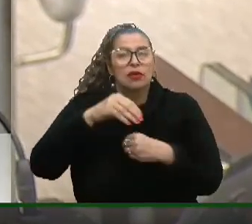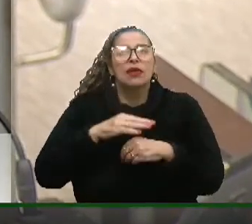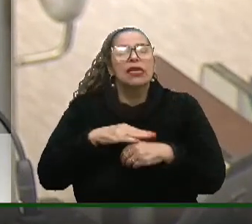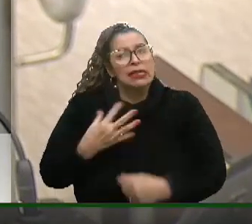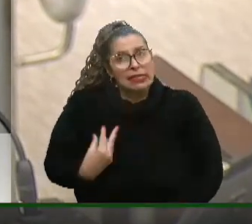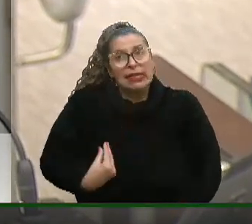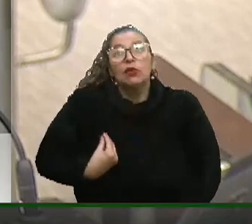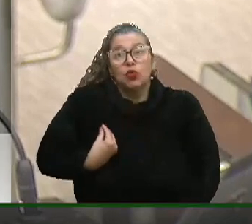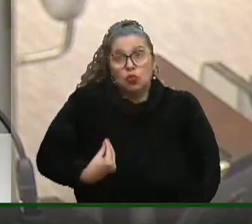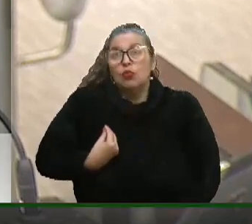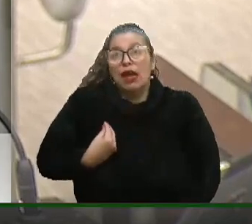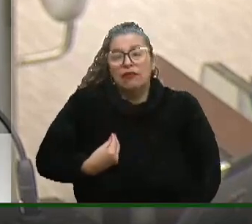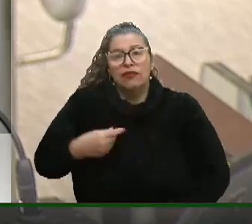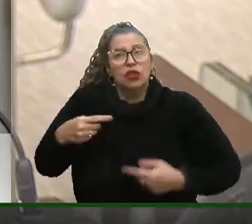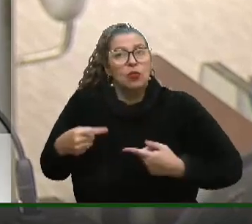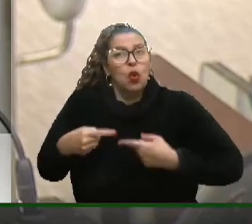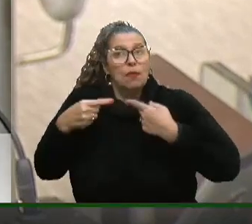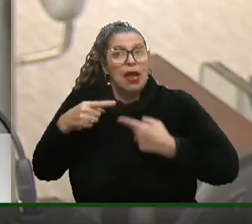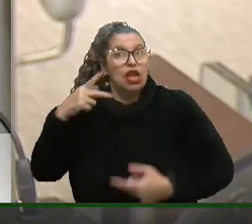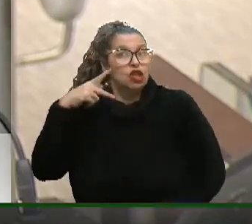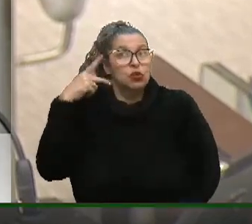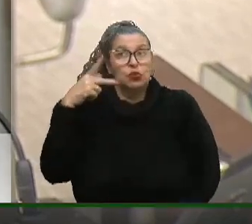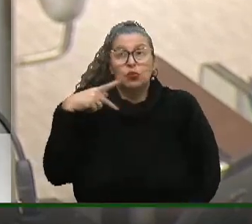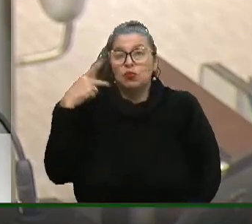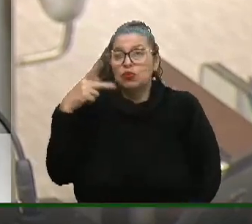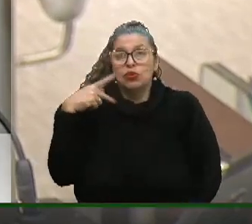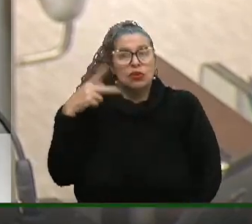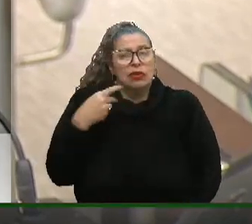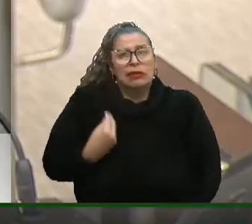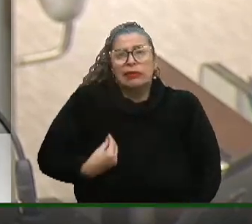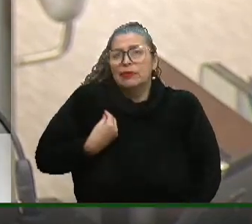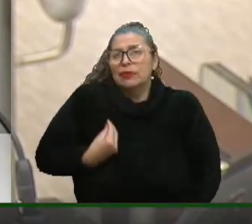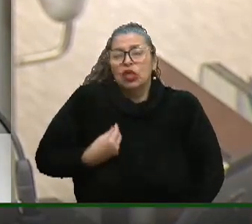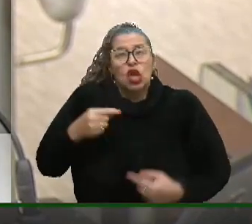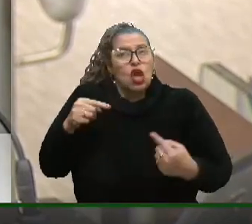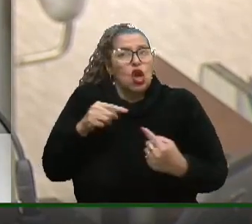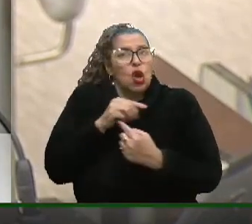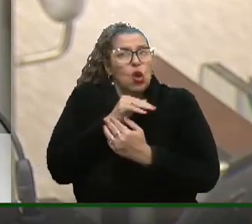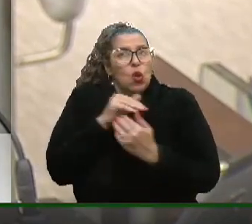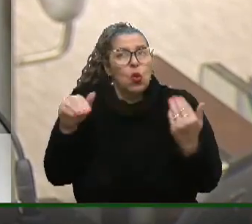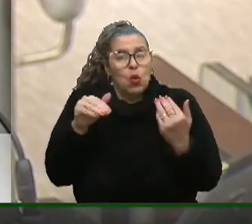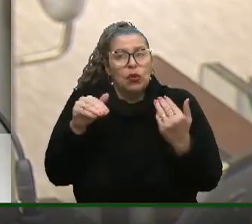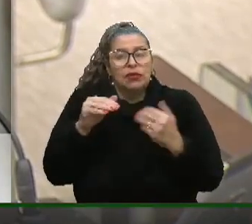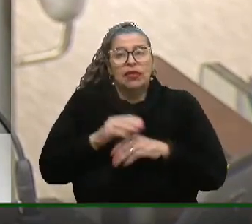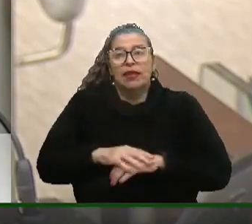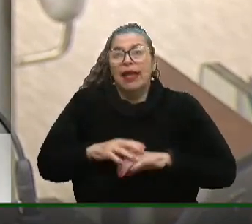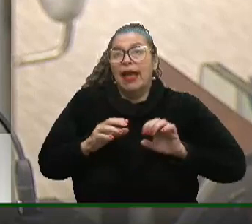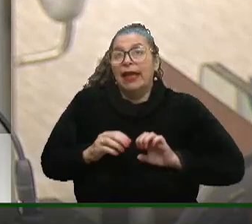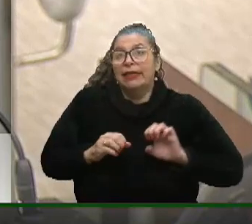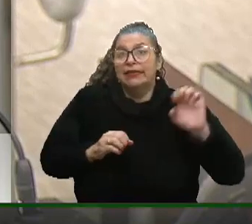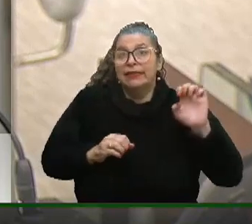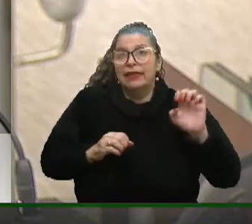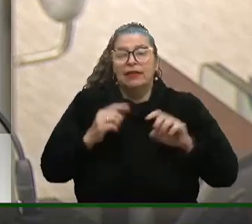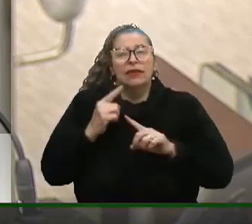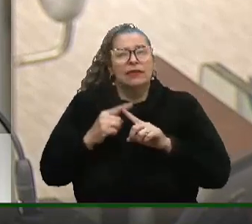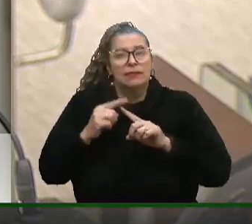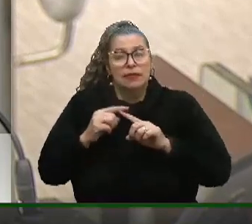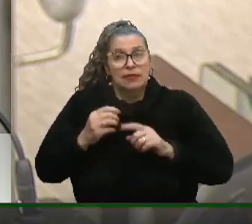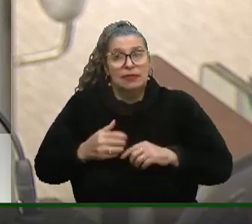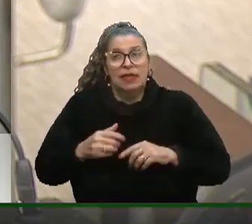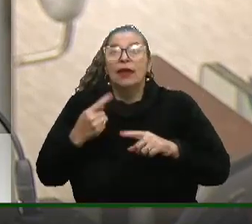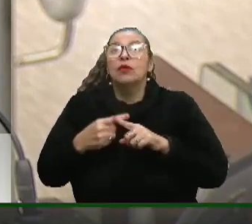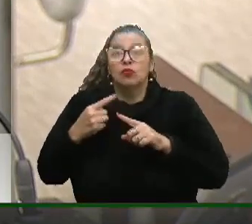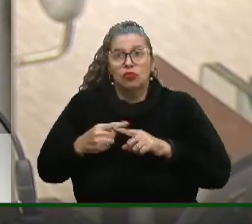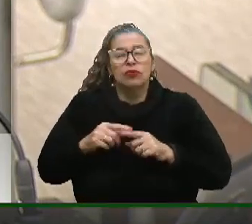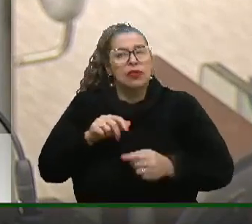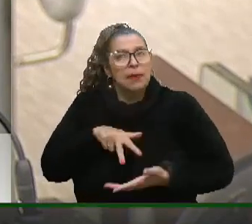uma vida de combate político inteira contra a esquerda. Nós temos lado e